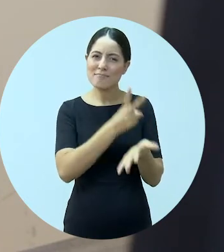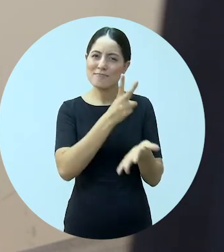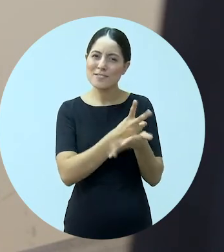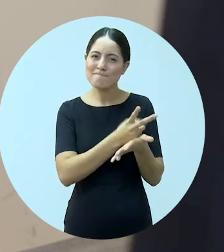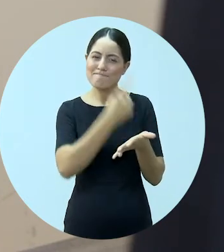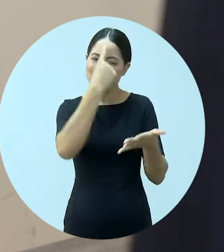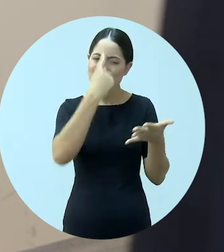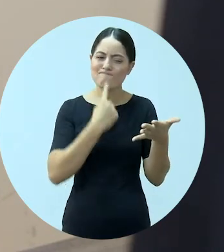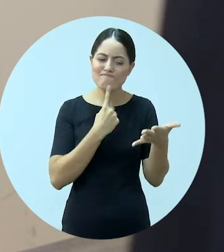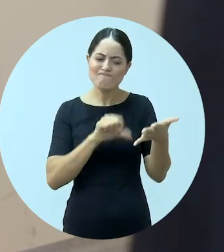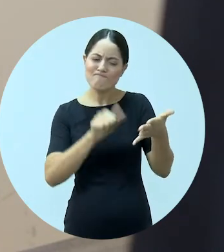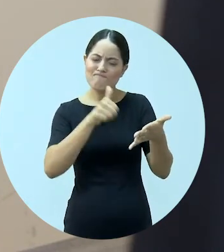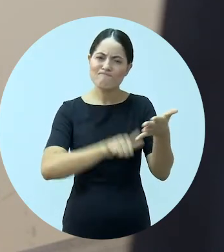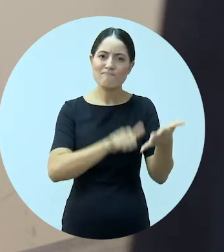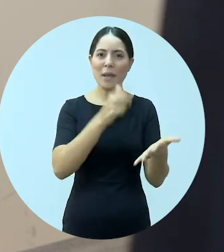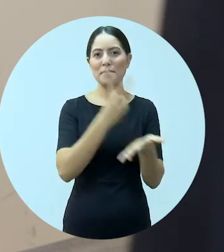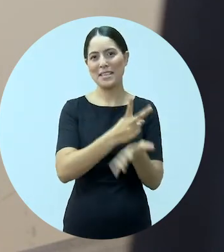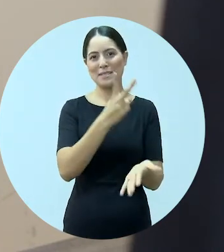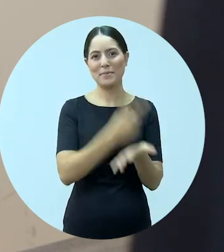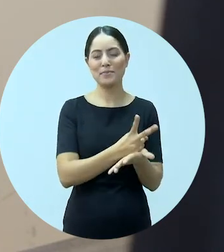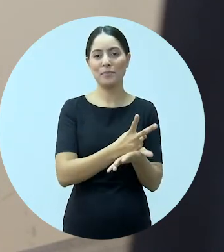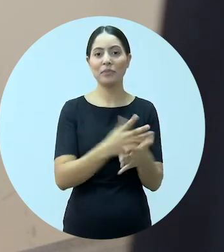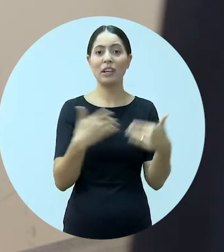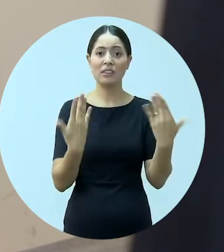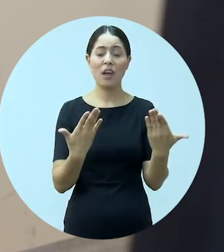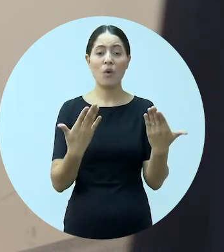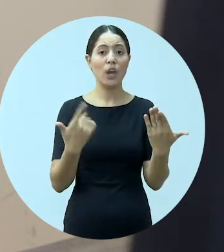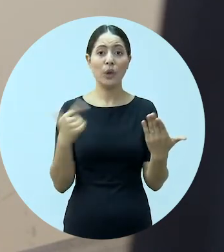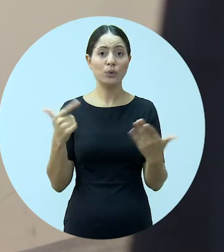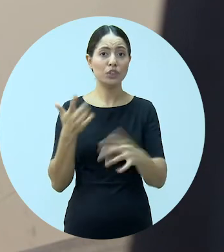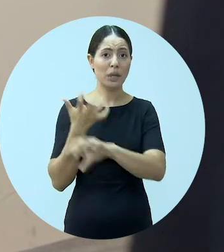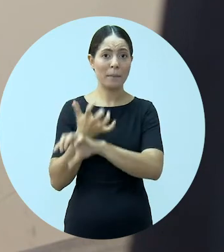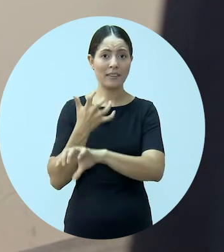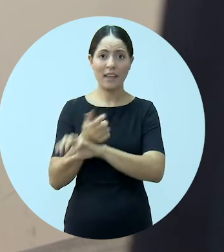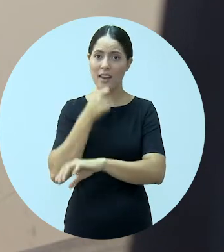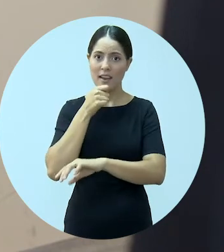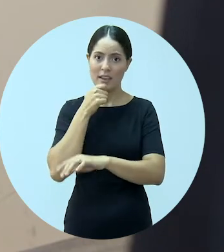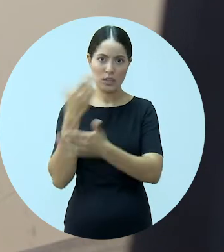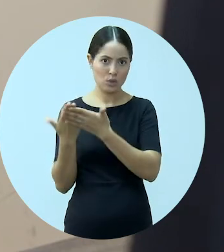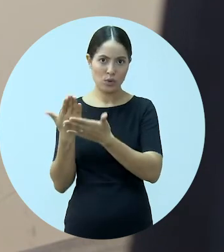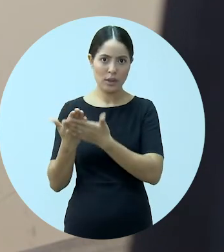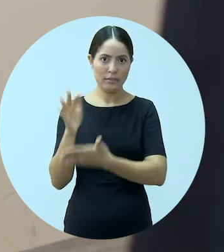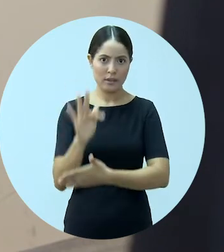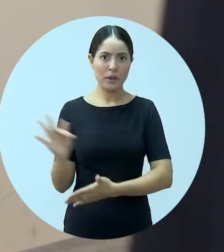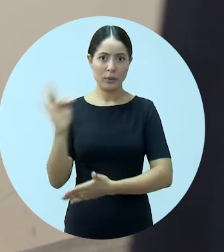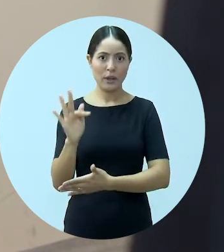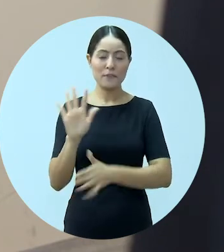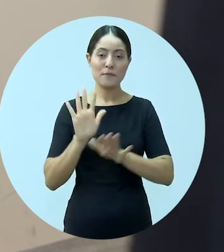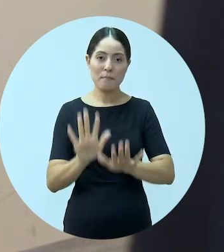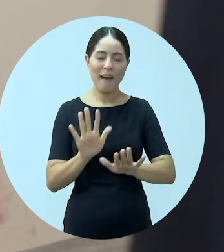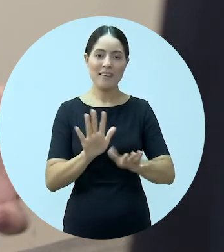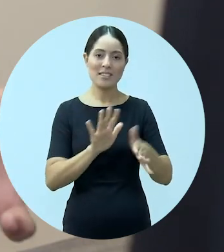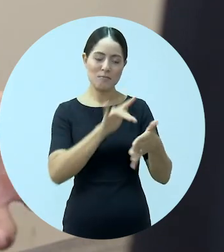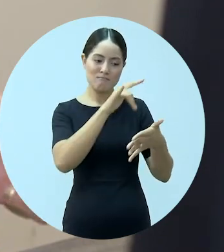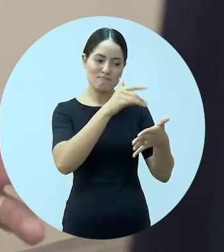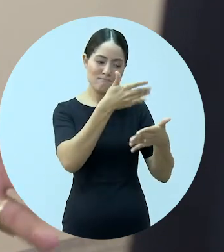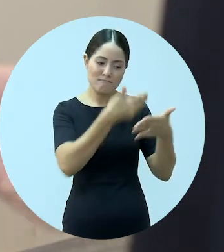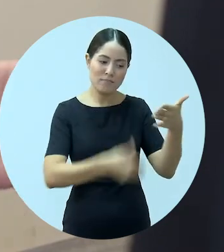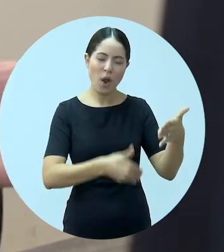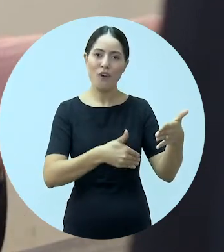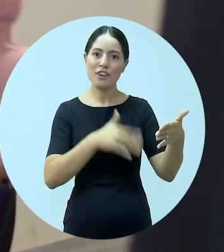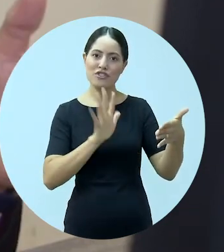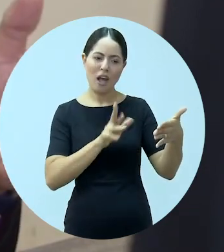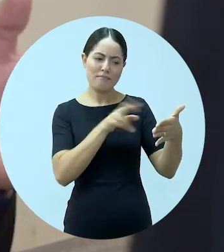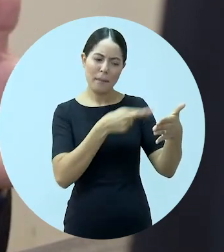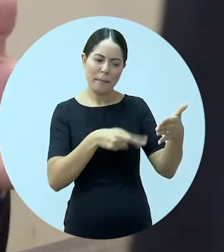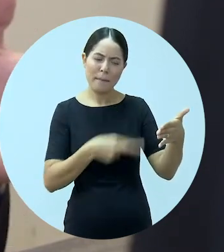Mas o perfil sempre era o mesmo. Por mais que eu não tivesse determinada matéria no meu currículo até então estudando na faculdade, eu tinha